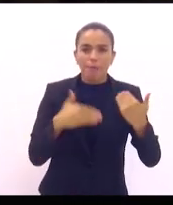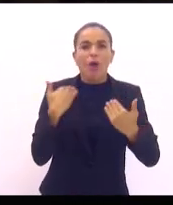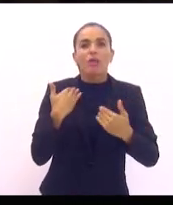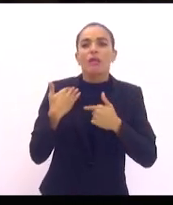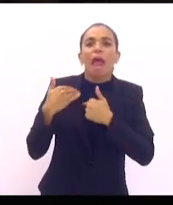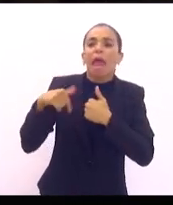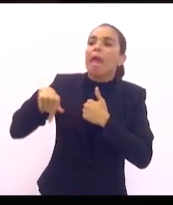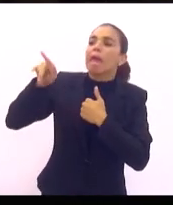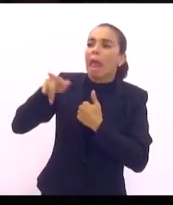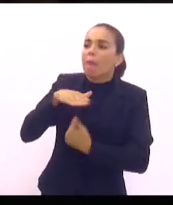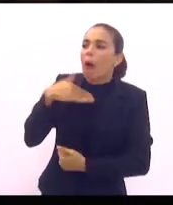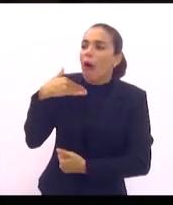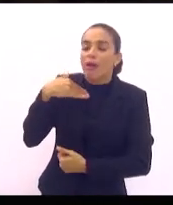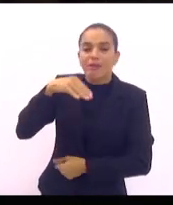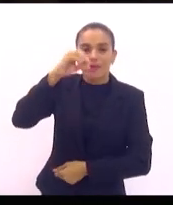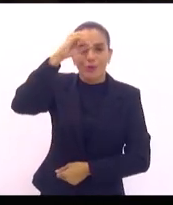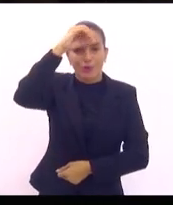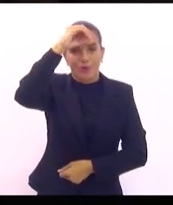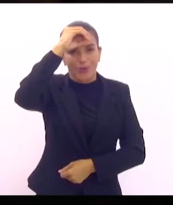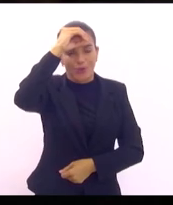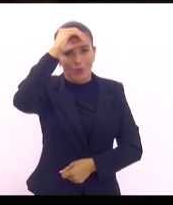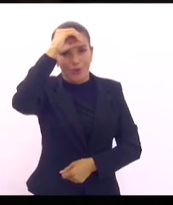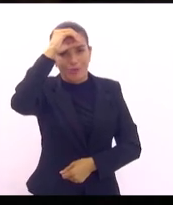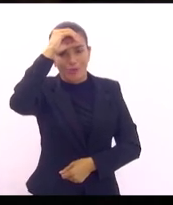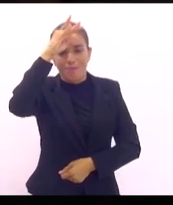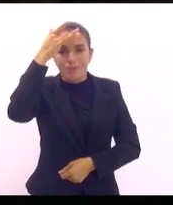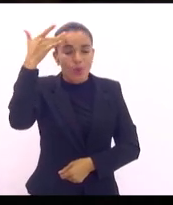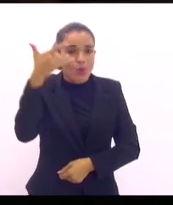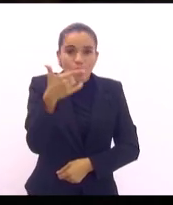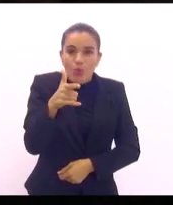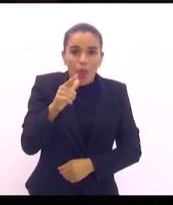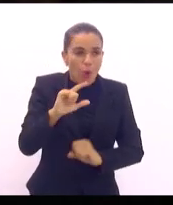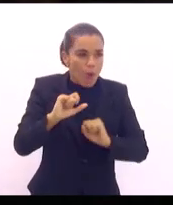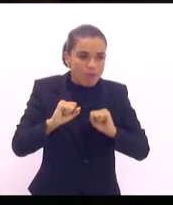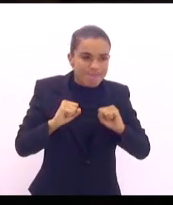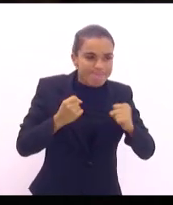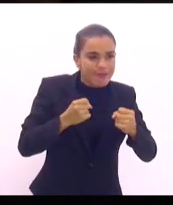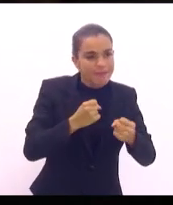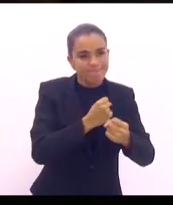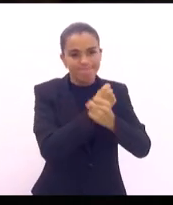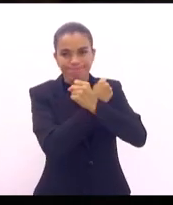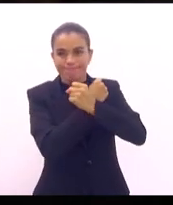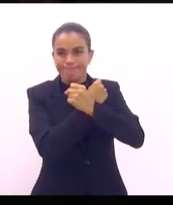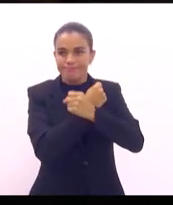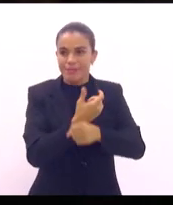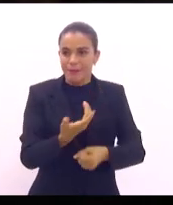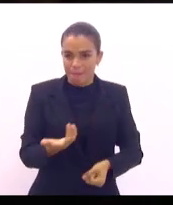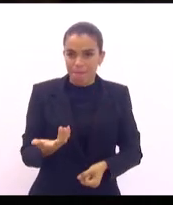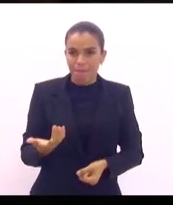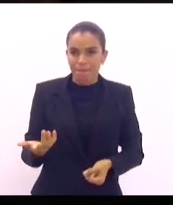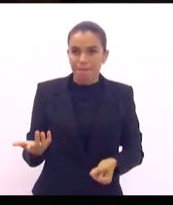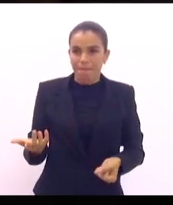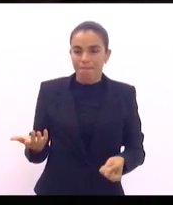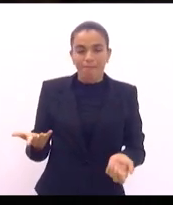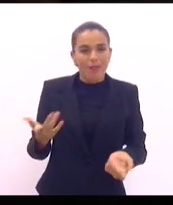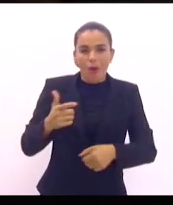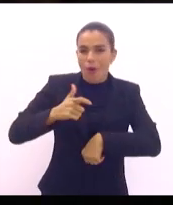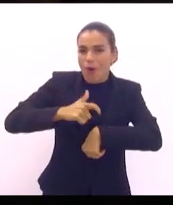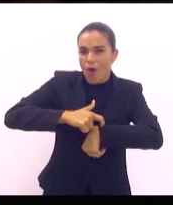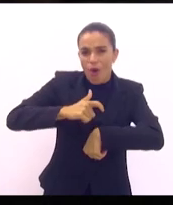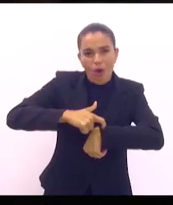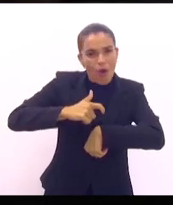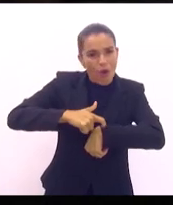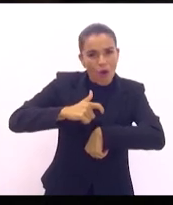presidente, em geral dos inocentes, dos indefesos. Então, era a hora